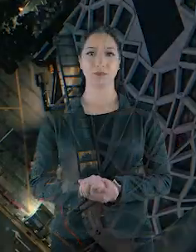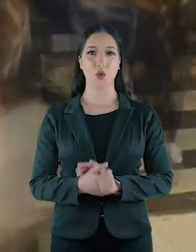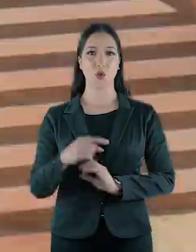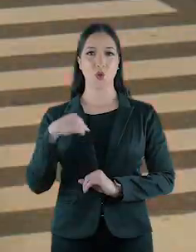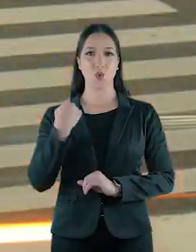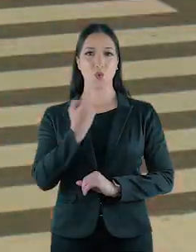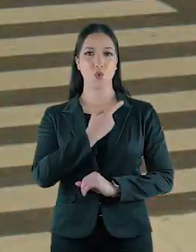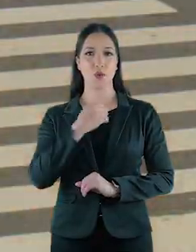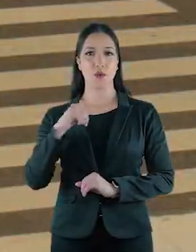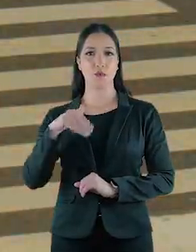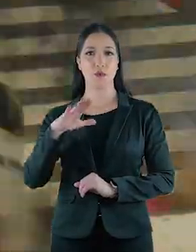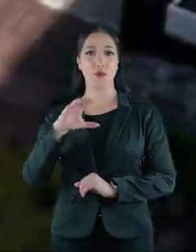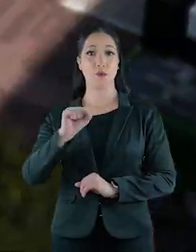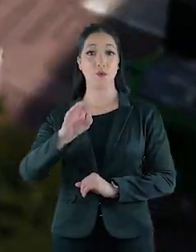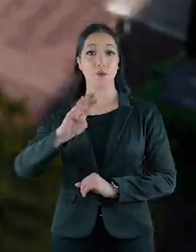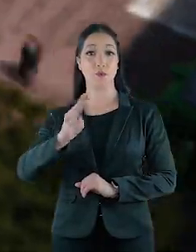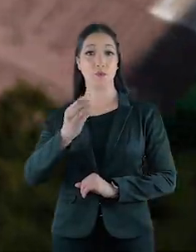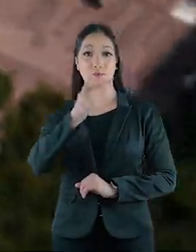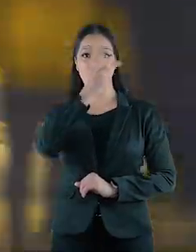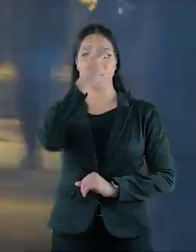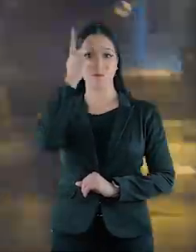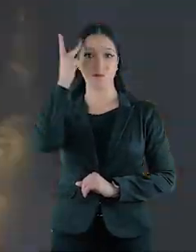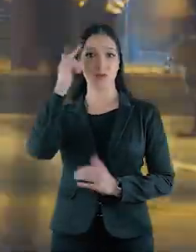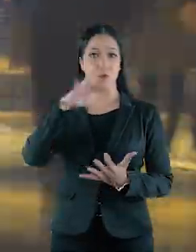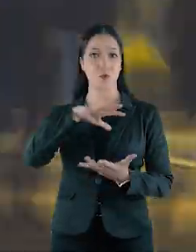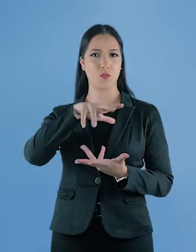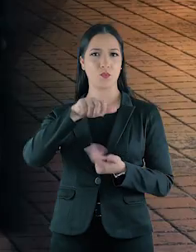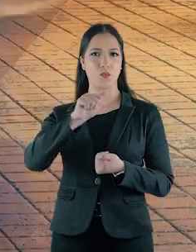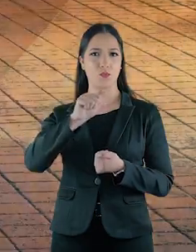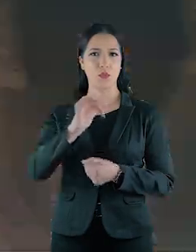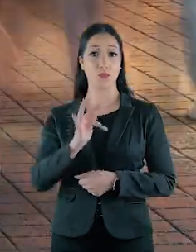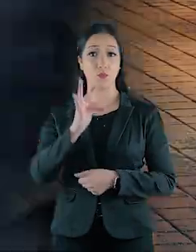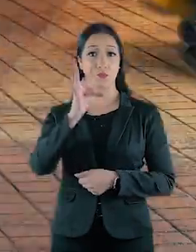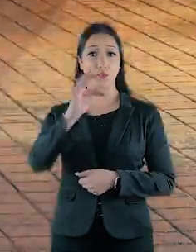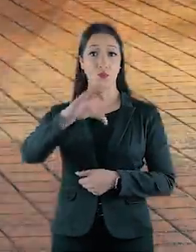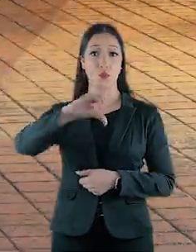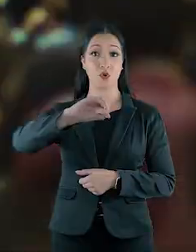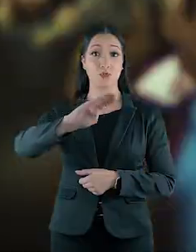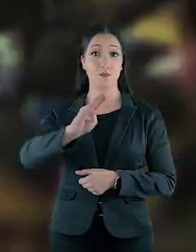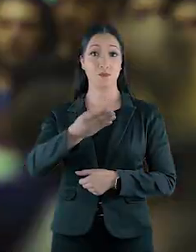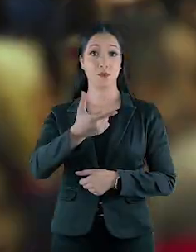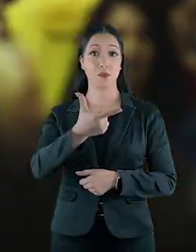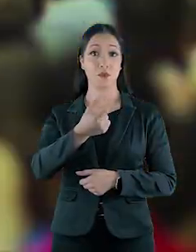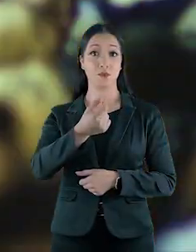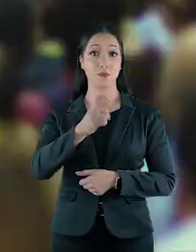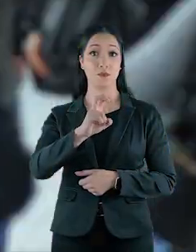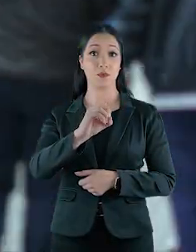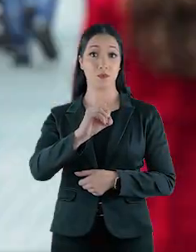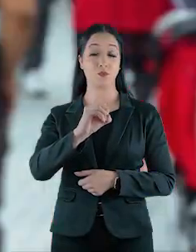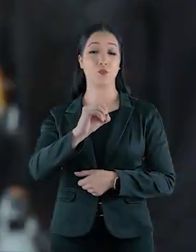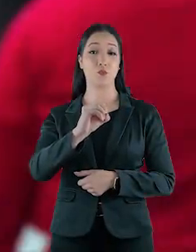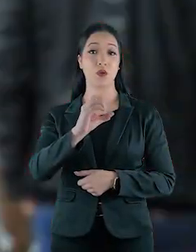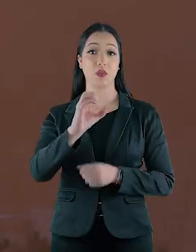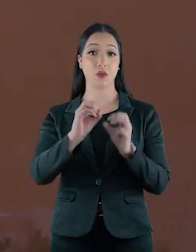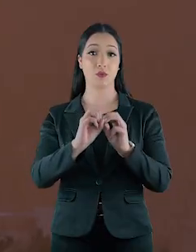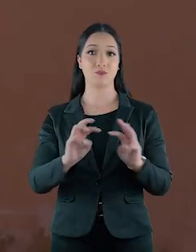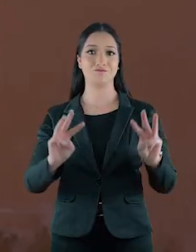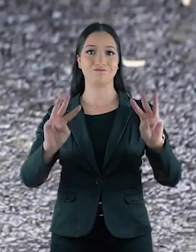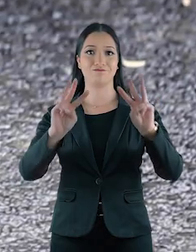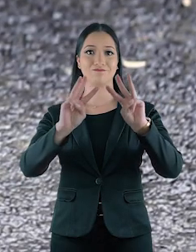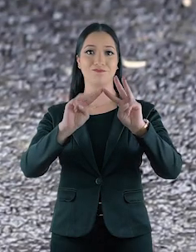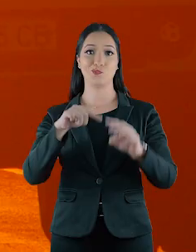Somos mais de 8 bilhões de pessoas no mundo. Chegaremos a 9 bilhões em 2050, segundo a ONU.